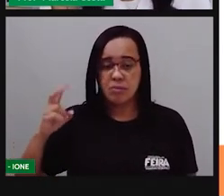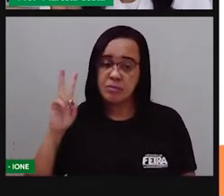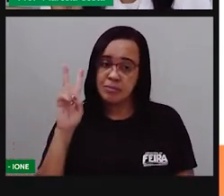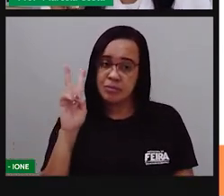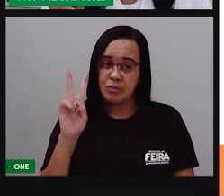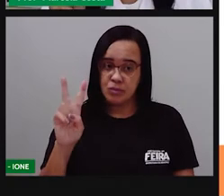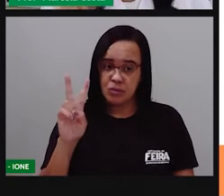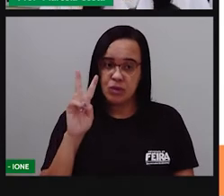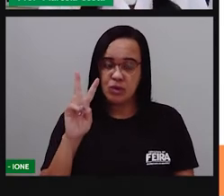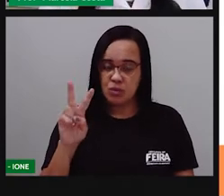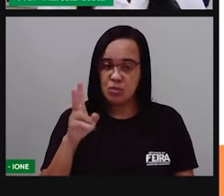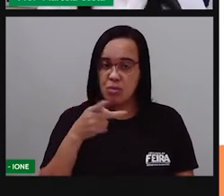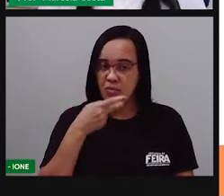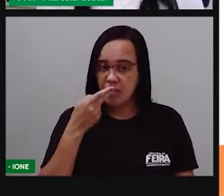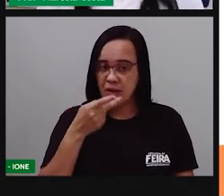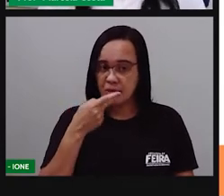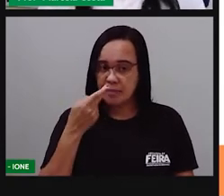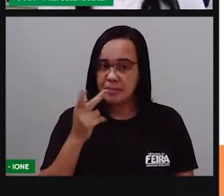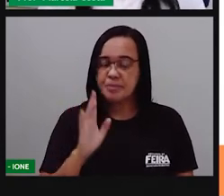Duas vezes.